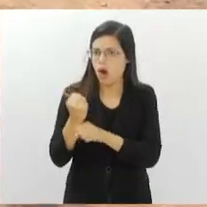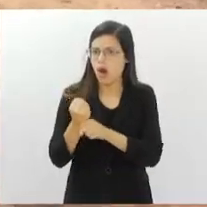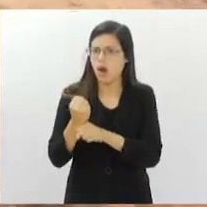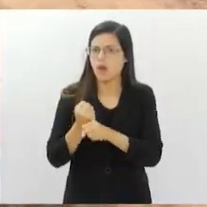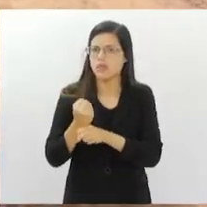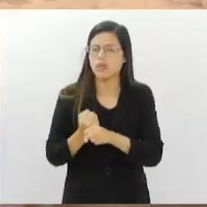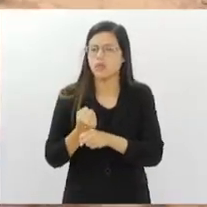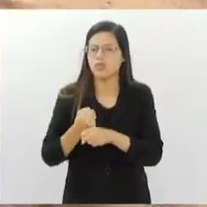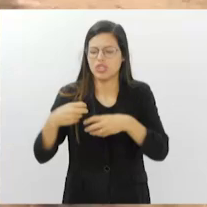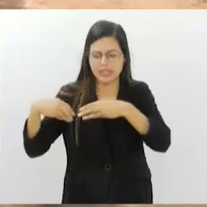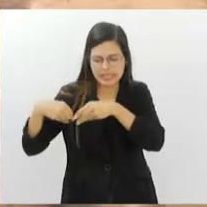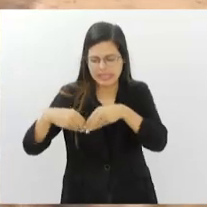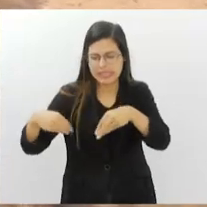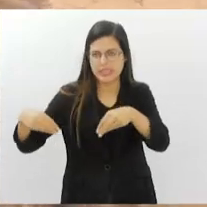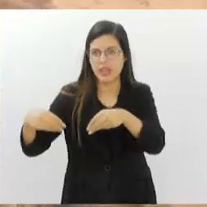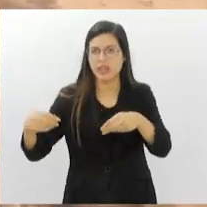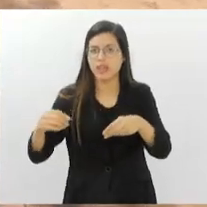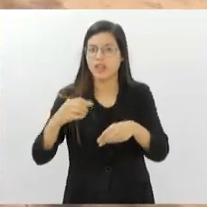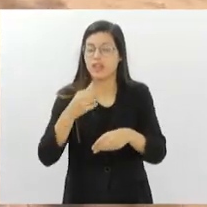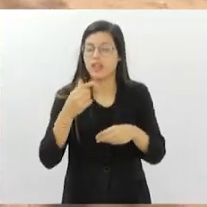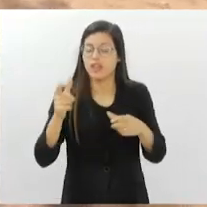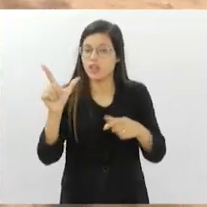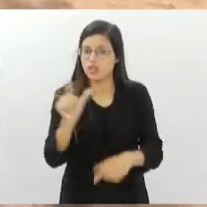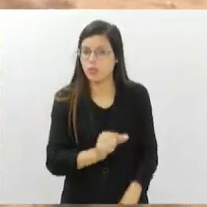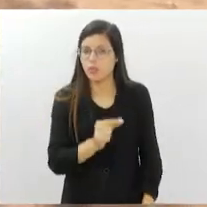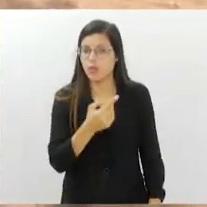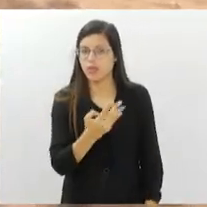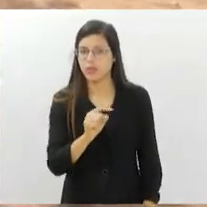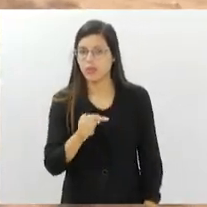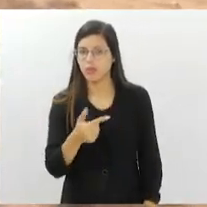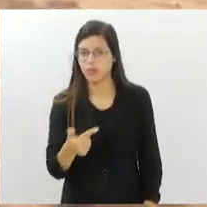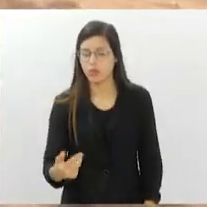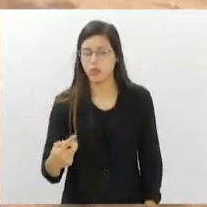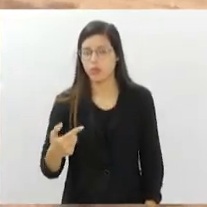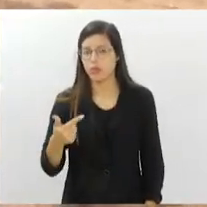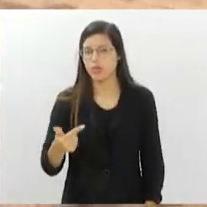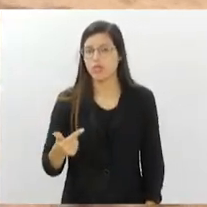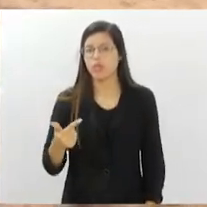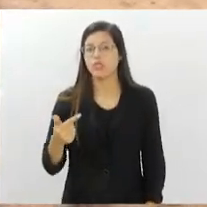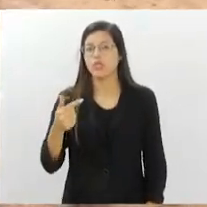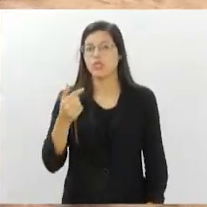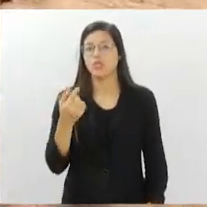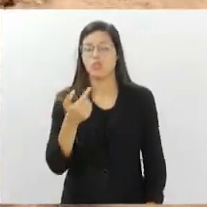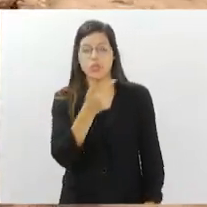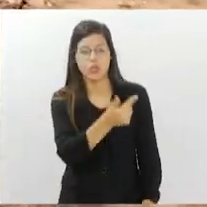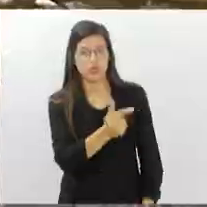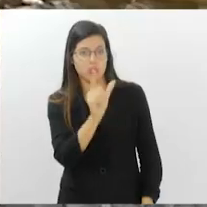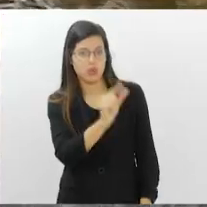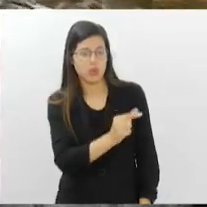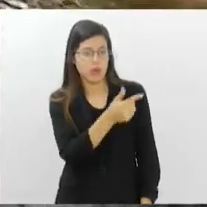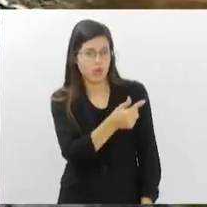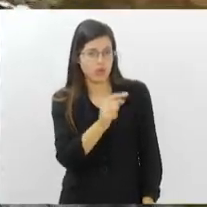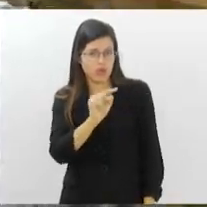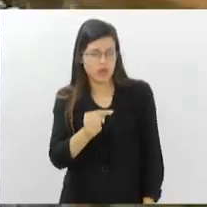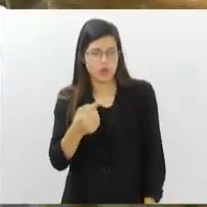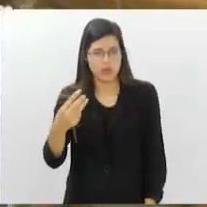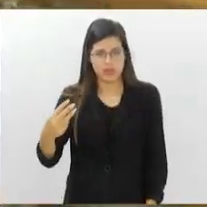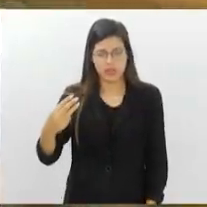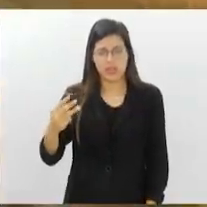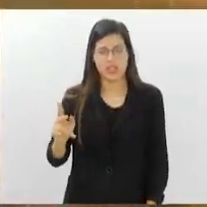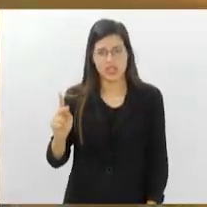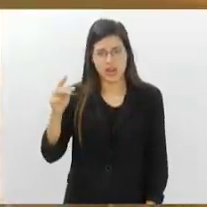reduziram a área de 4,2 quilômetros quadrados para 2,3 quilômetros quadrados. O processo de